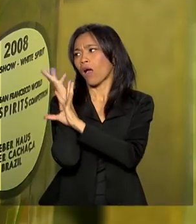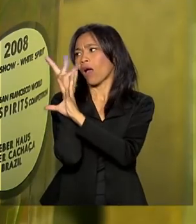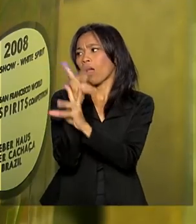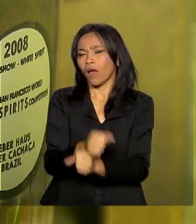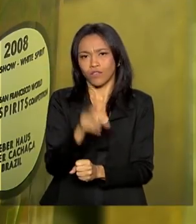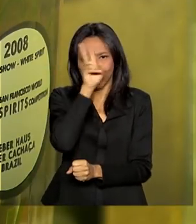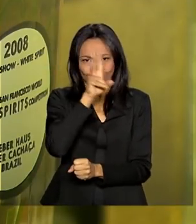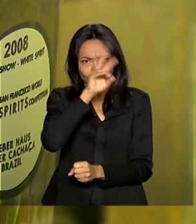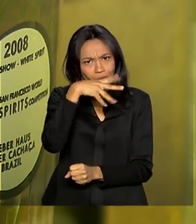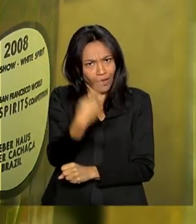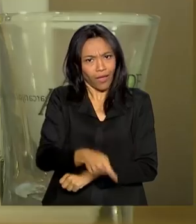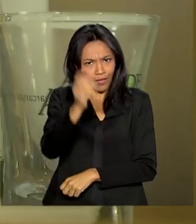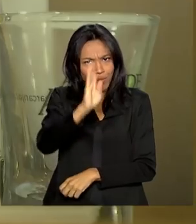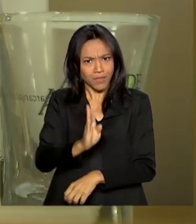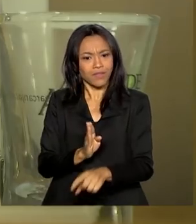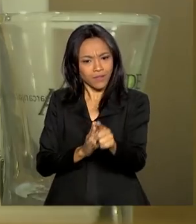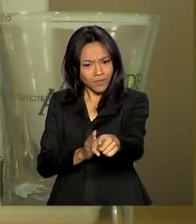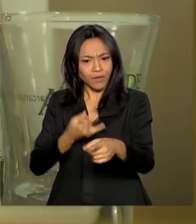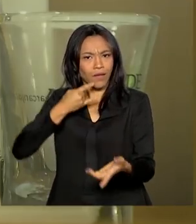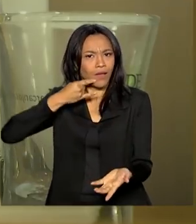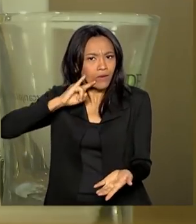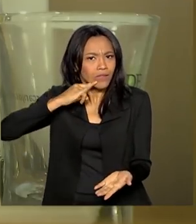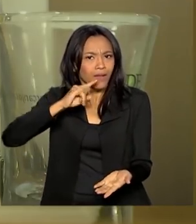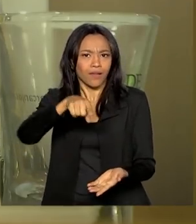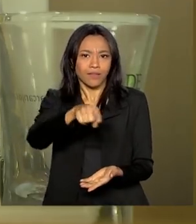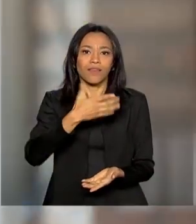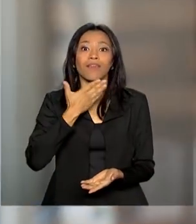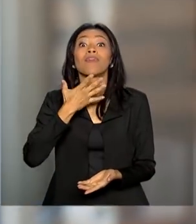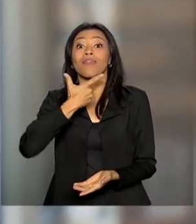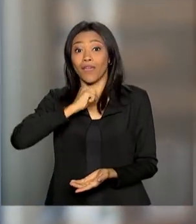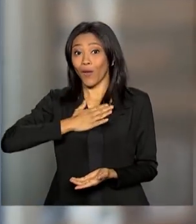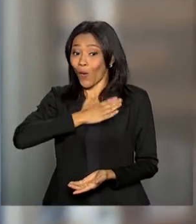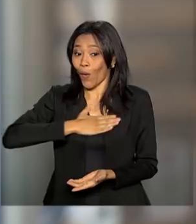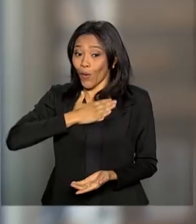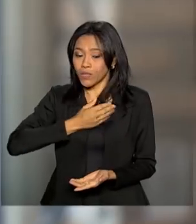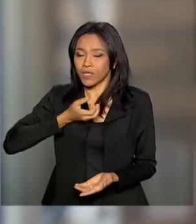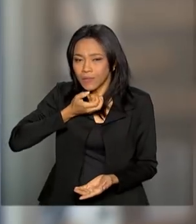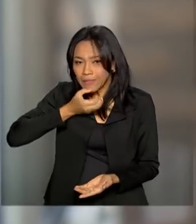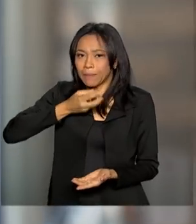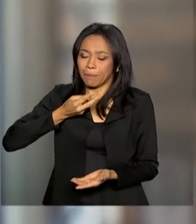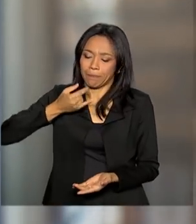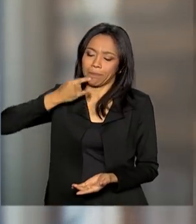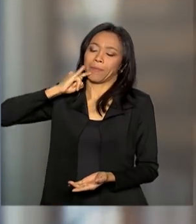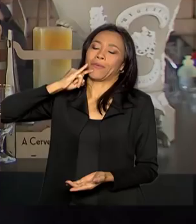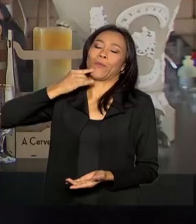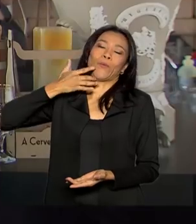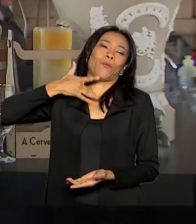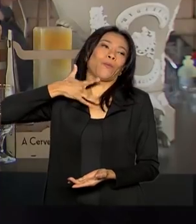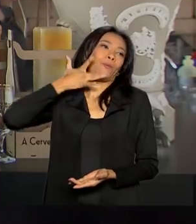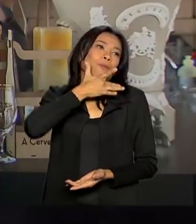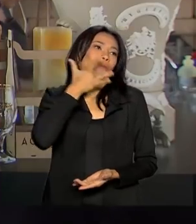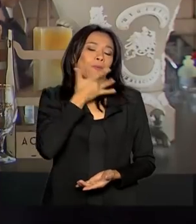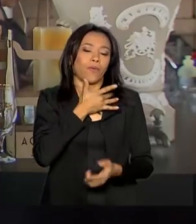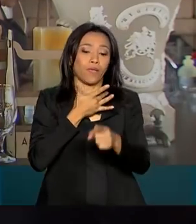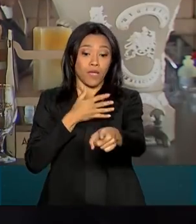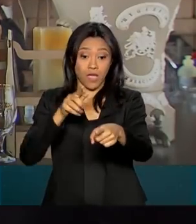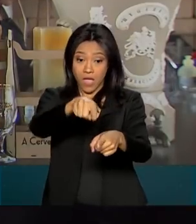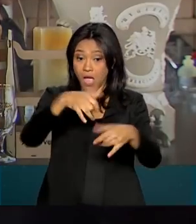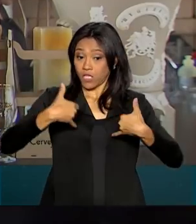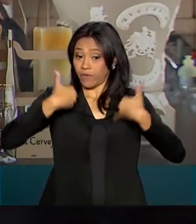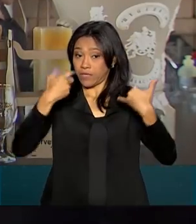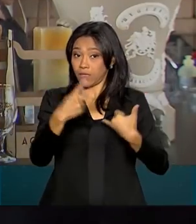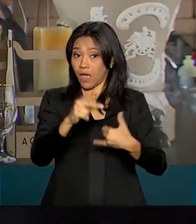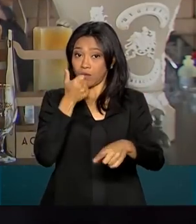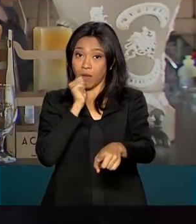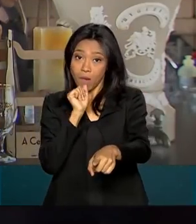genuinamente brasileira. E para quem entende e gosta, beber a cachaça é um enorme prazer. O aniversário da minha mãe já é